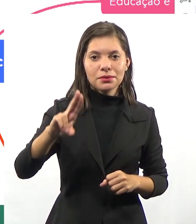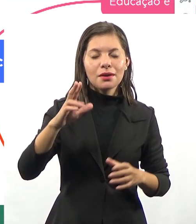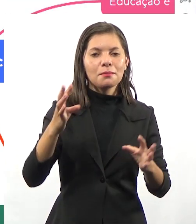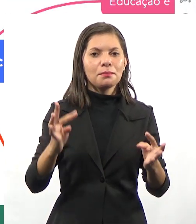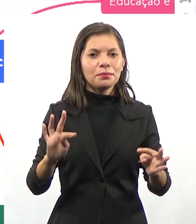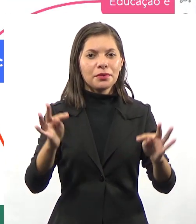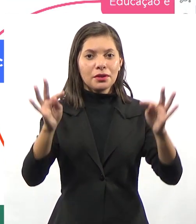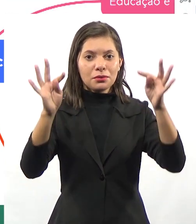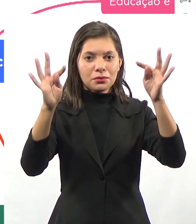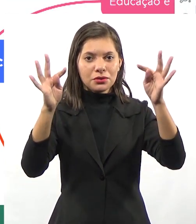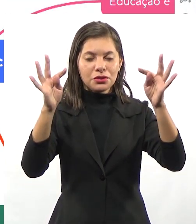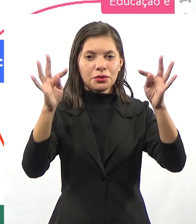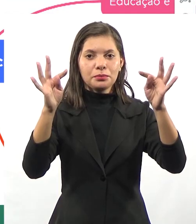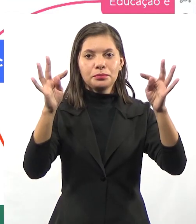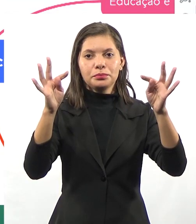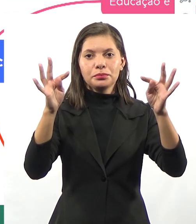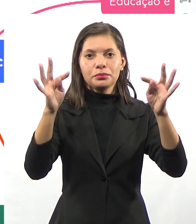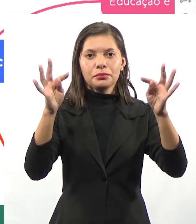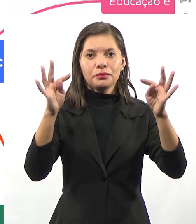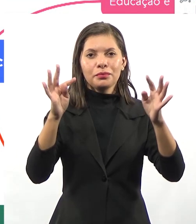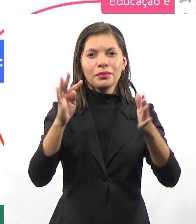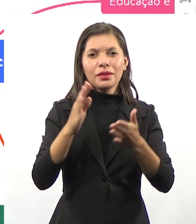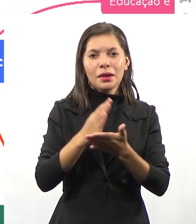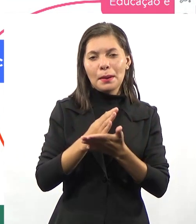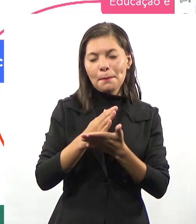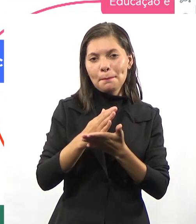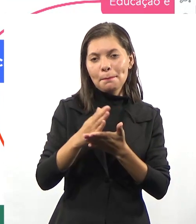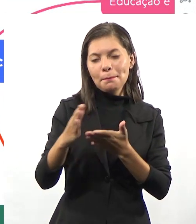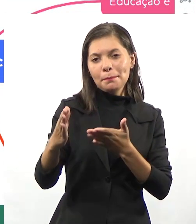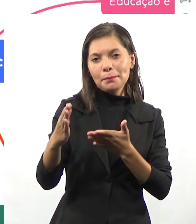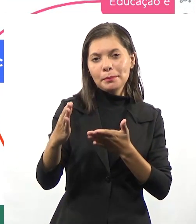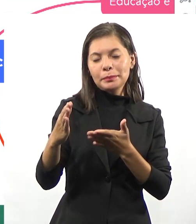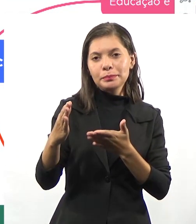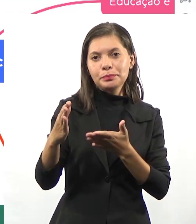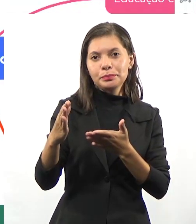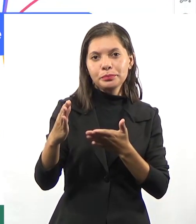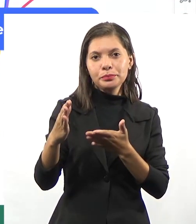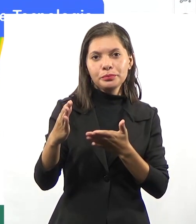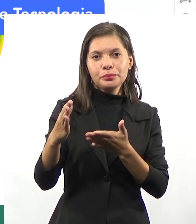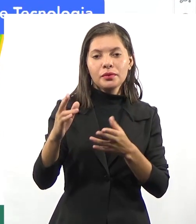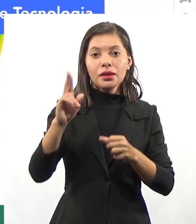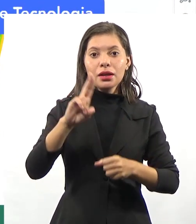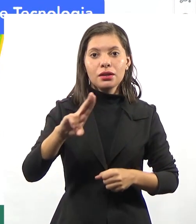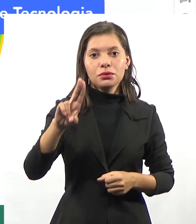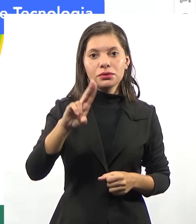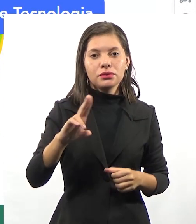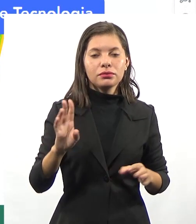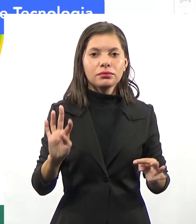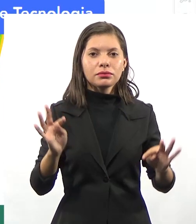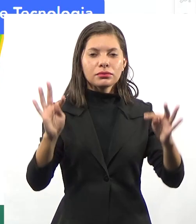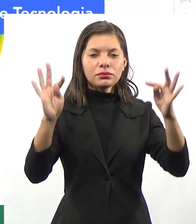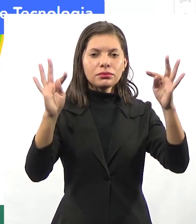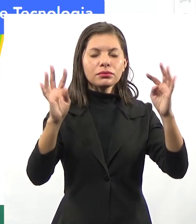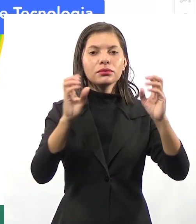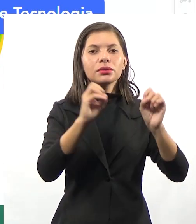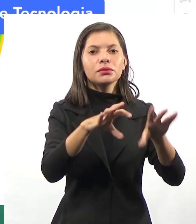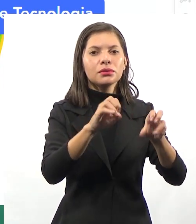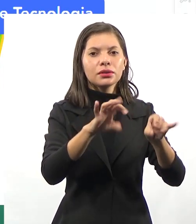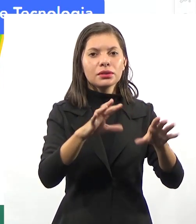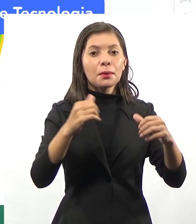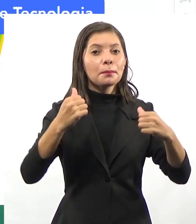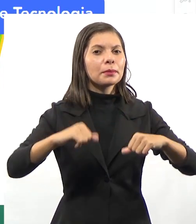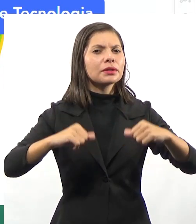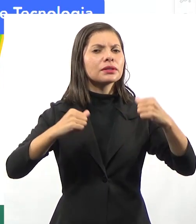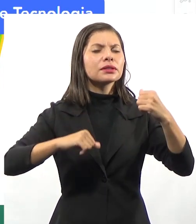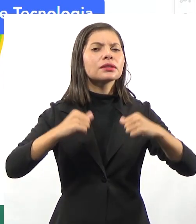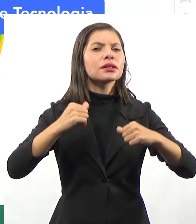utilização dessas tecnologias, parte do pressuposto de que a utilização das tecnologias na